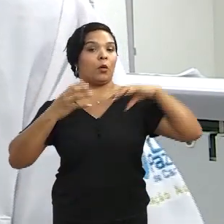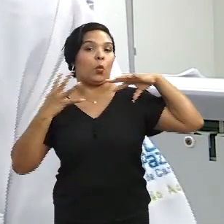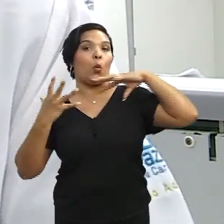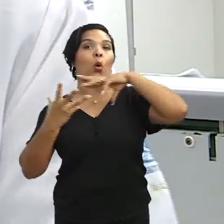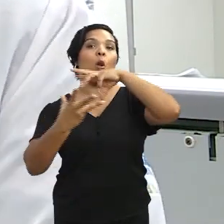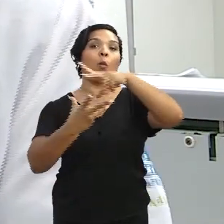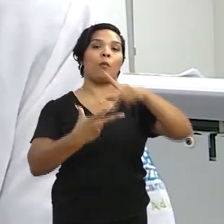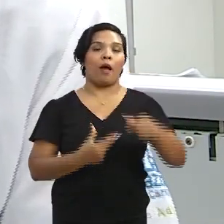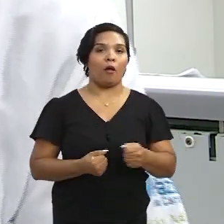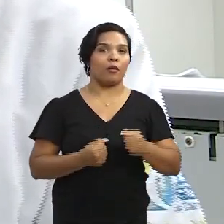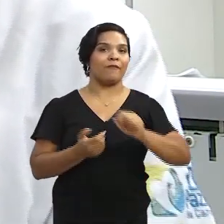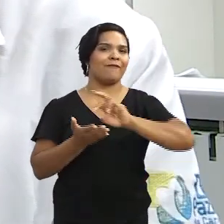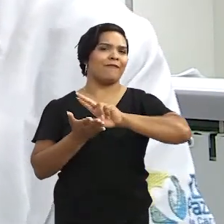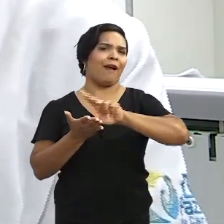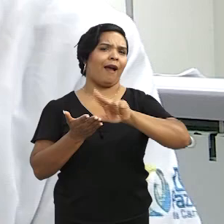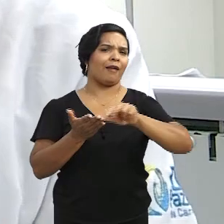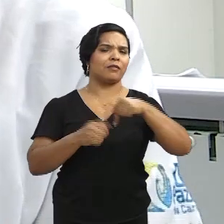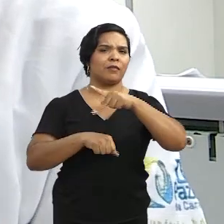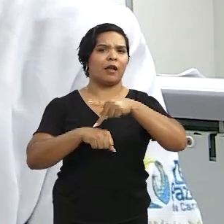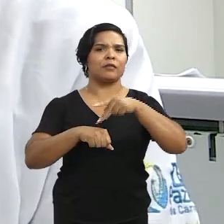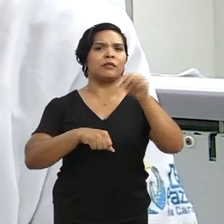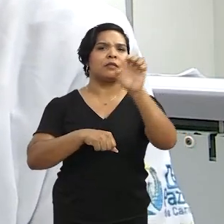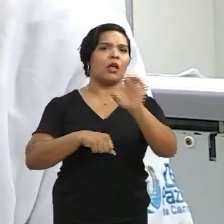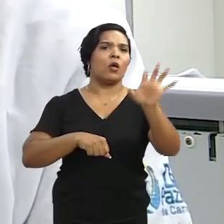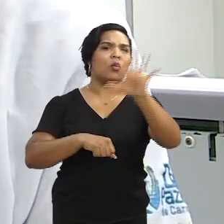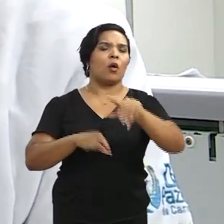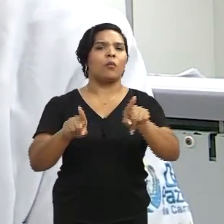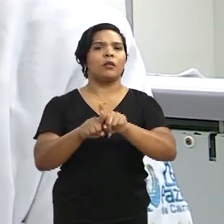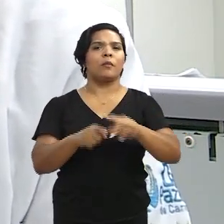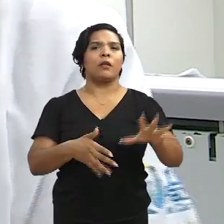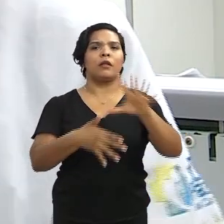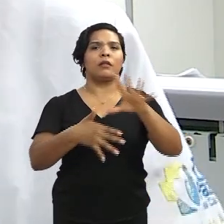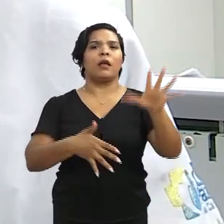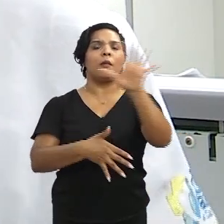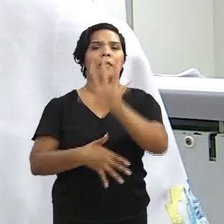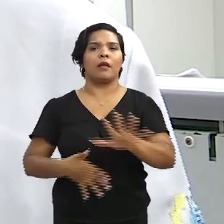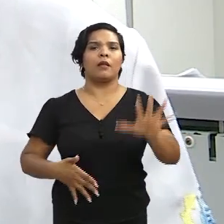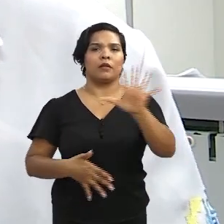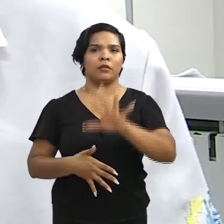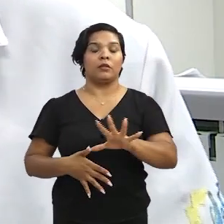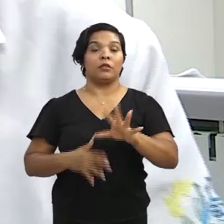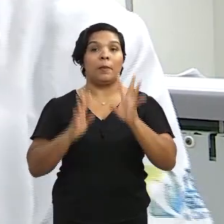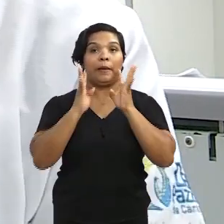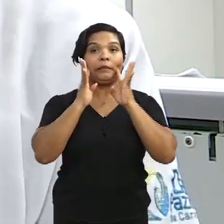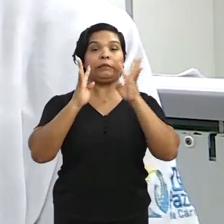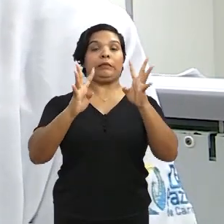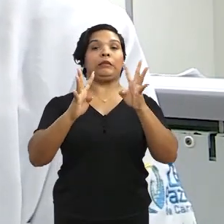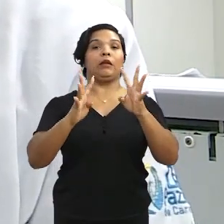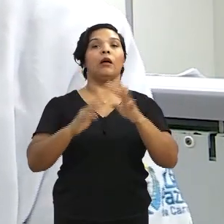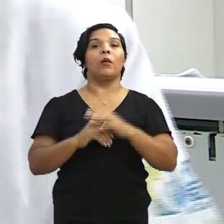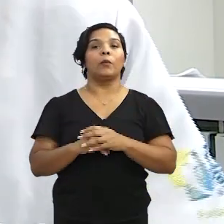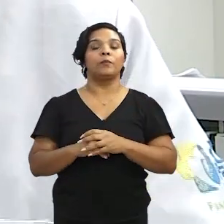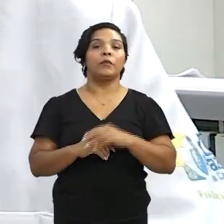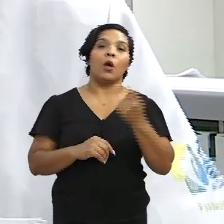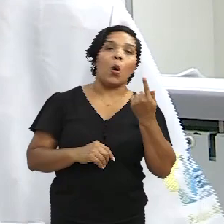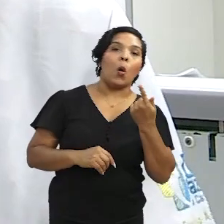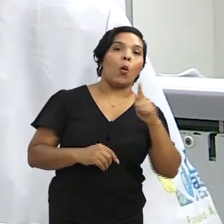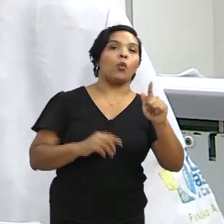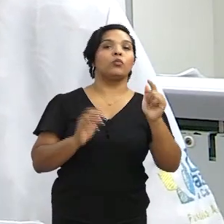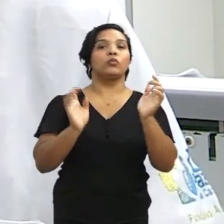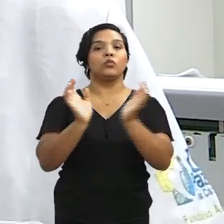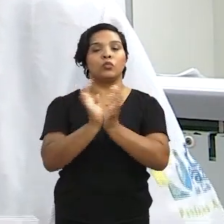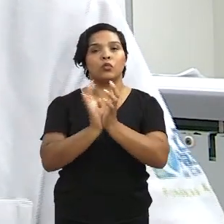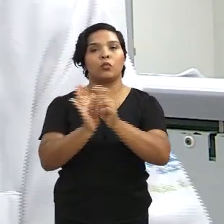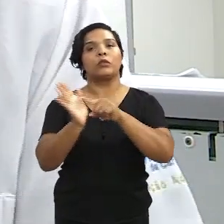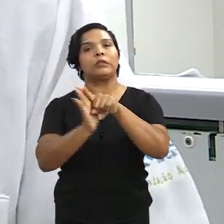global, porque envolve vários países da Europa e América Latina, chama muita atenção da comunidade internacional. E outros grupos de